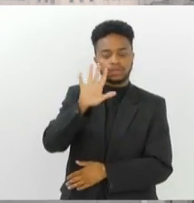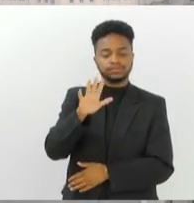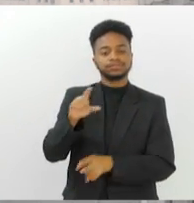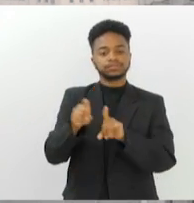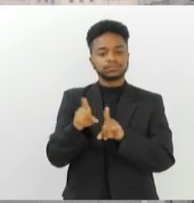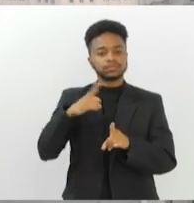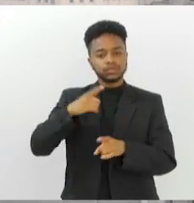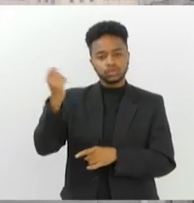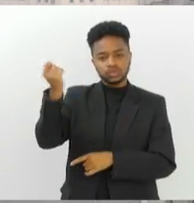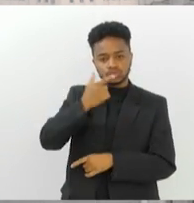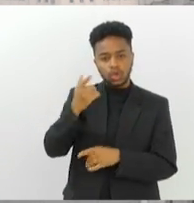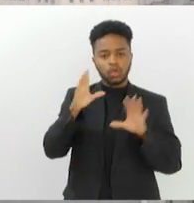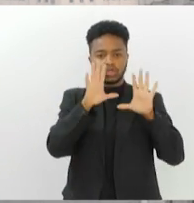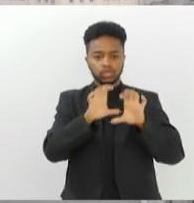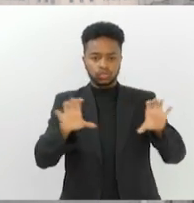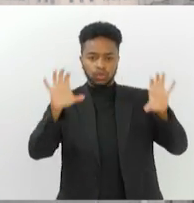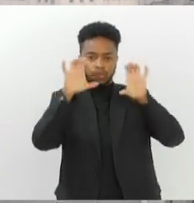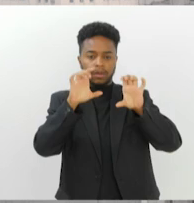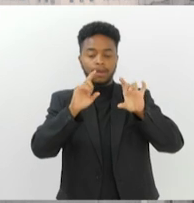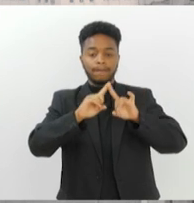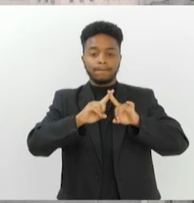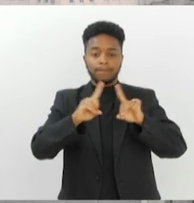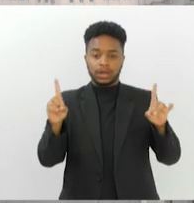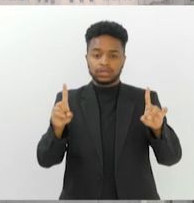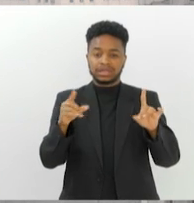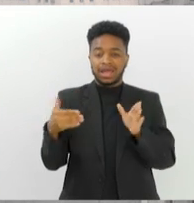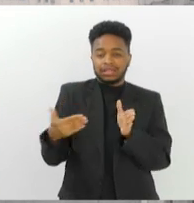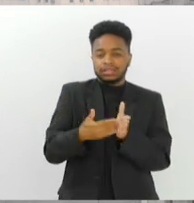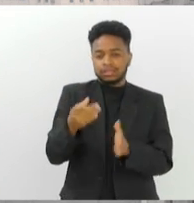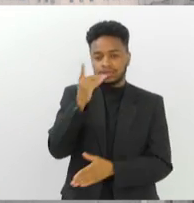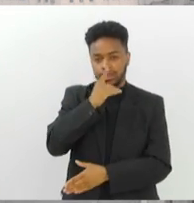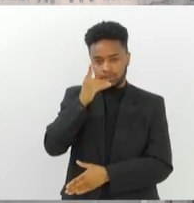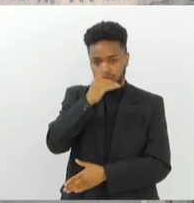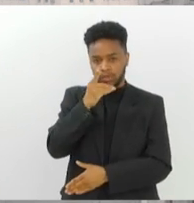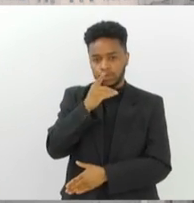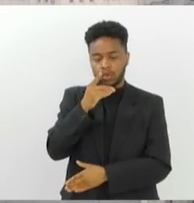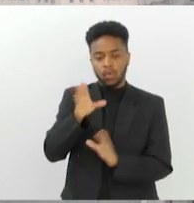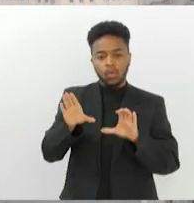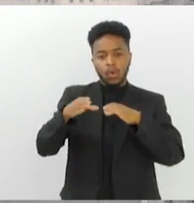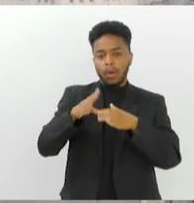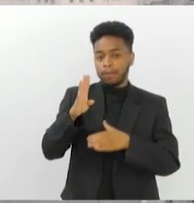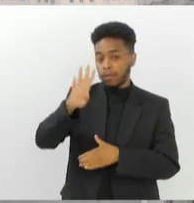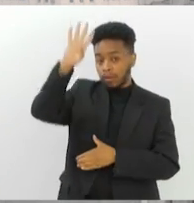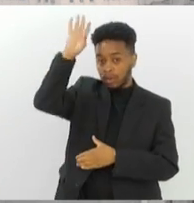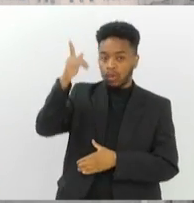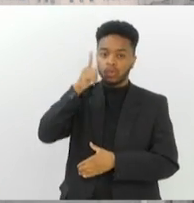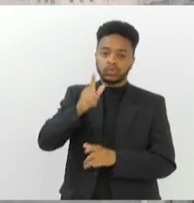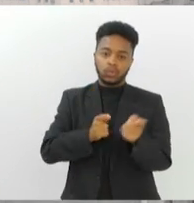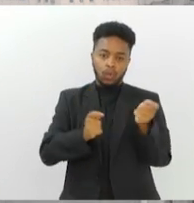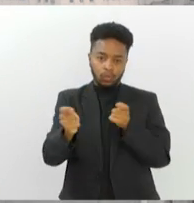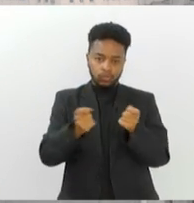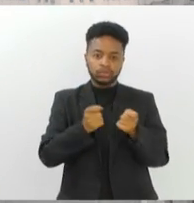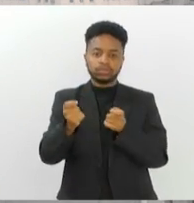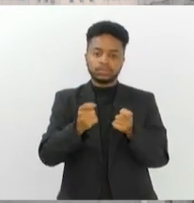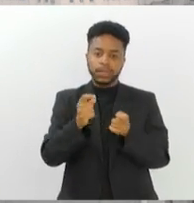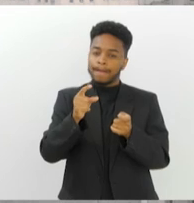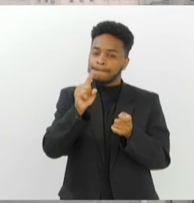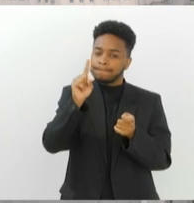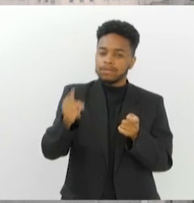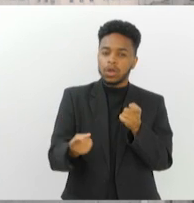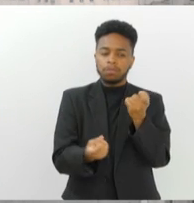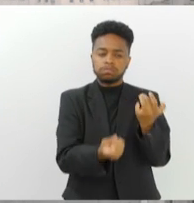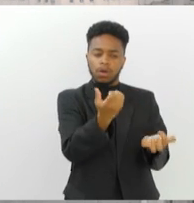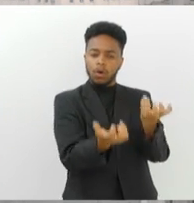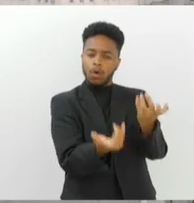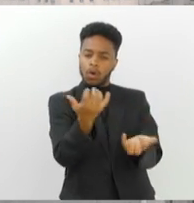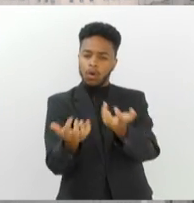algumas nuvens. E nós, até o domingo, né? O Corpo de Bombeiros conseguiu controlar mais de mil incêndios